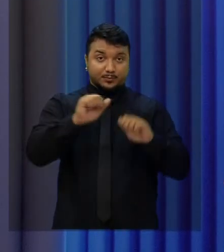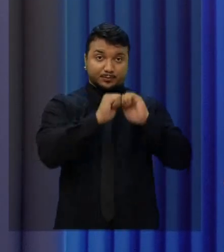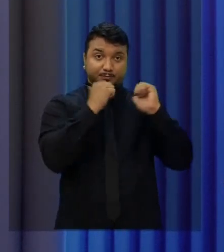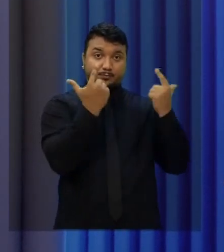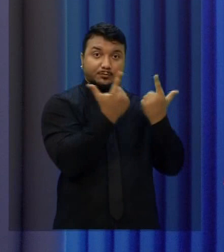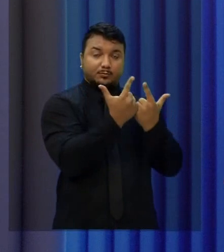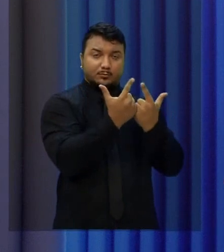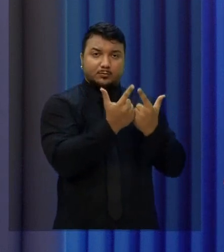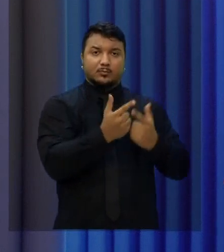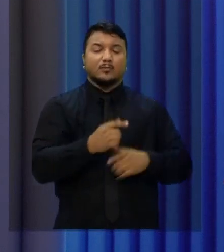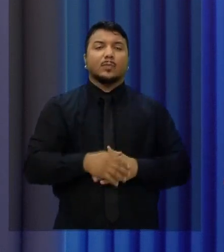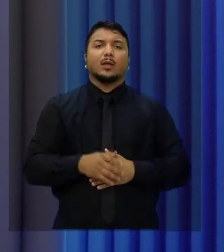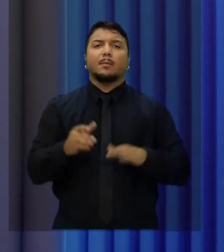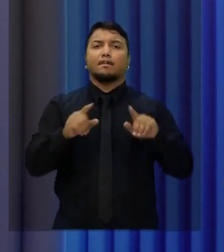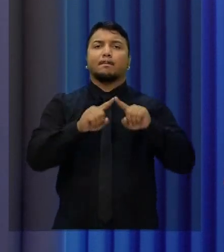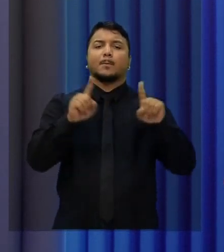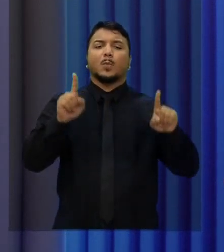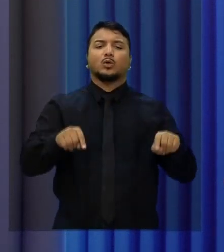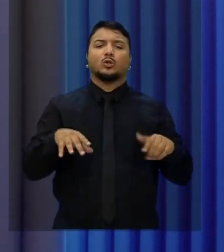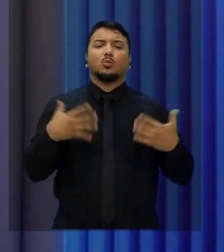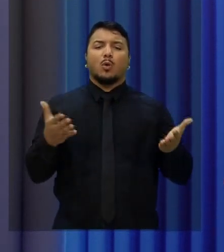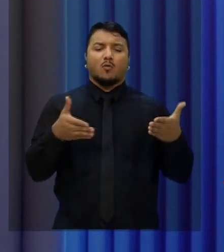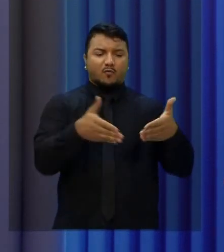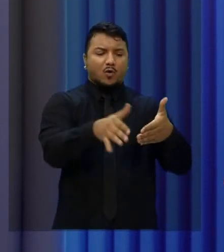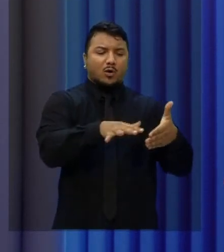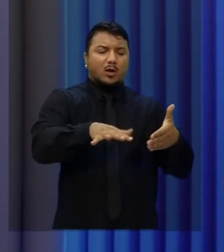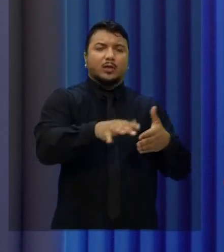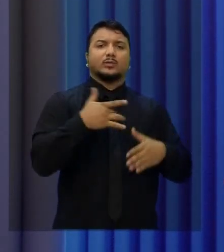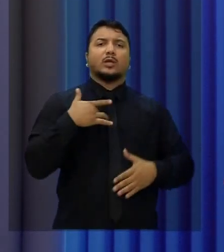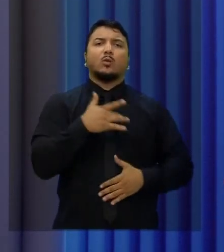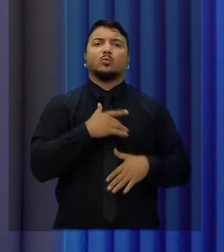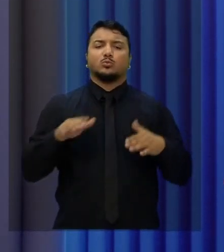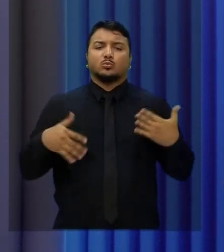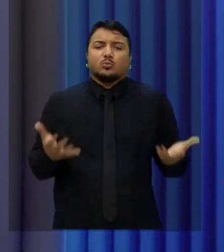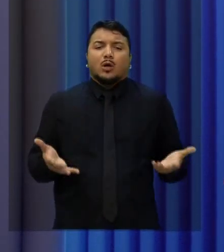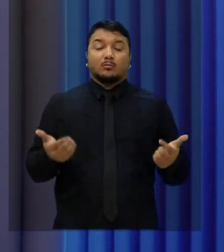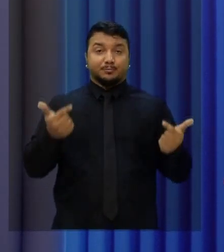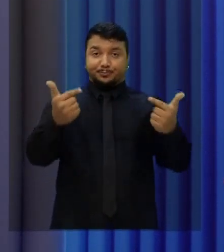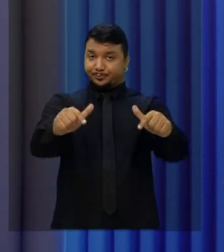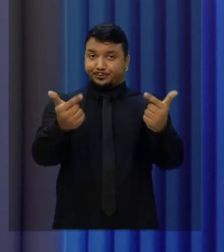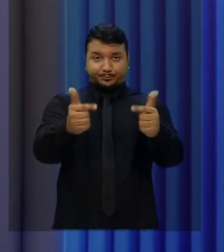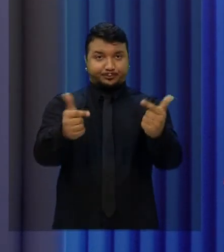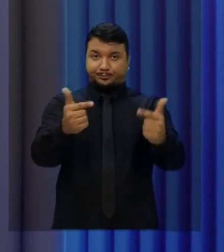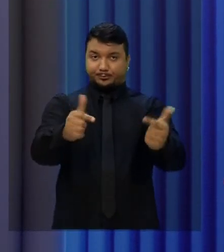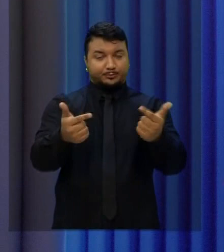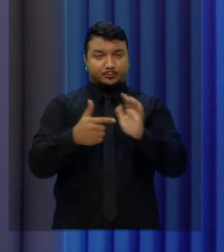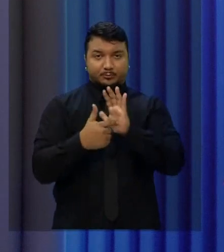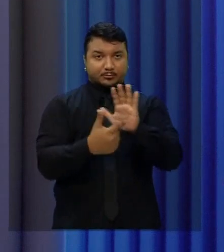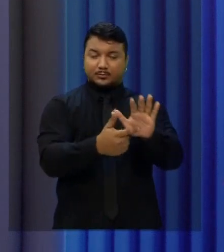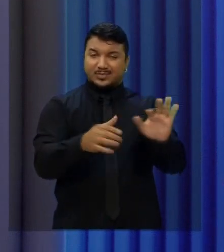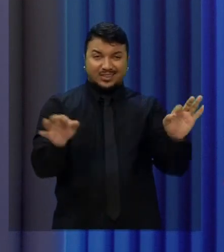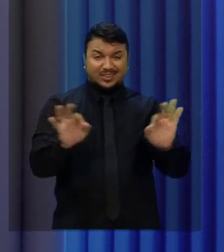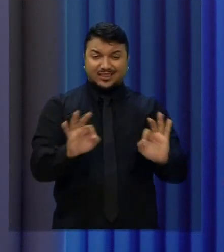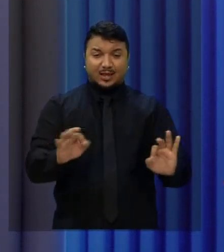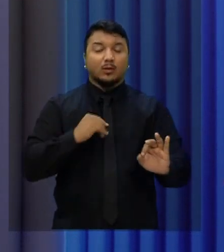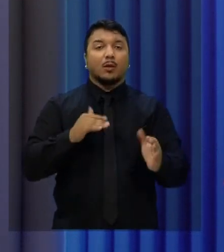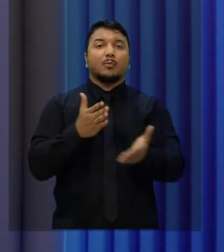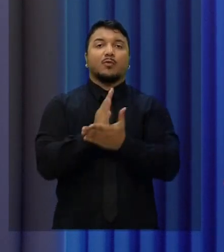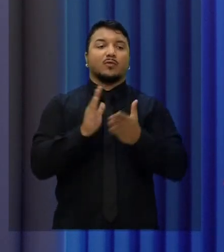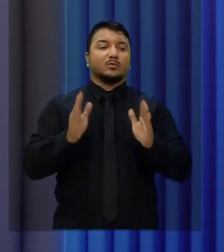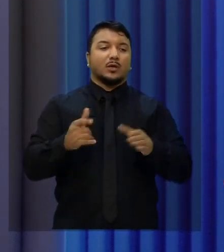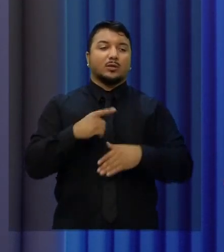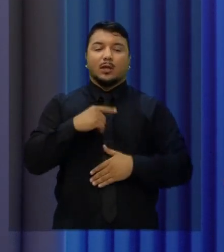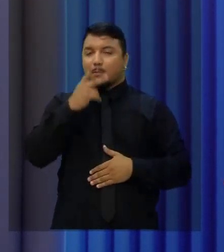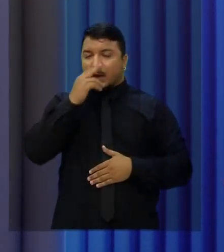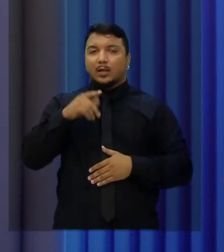Pergunte a ele qual foi o projeto para a área da saúde que ele apresentou. Não tem um projeto apresentado. Eu acabei de aprovar agora a Loteria da